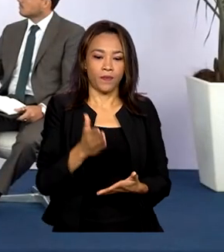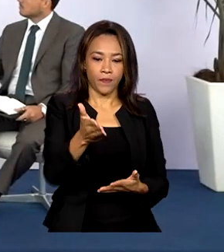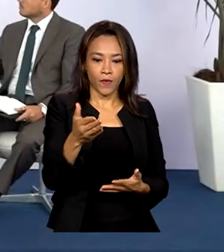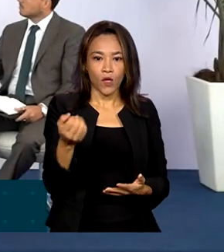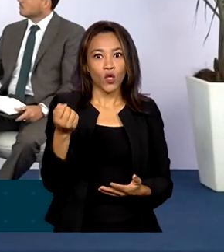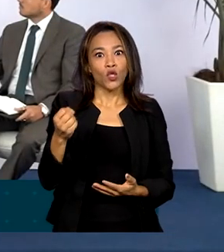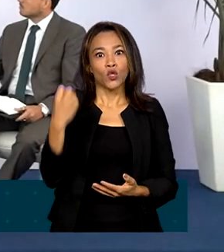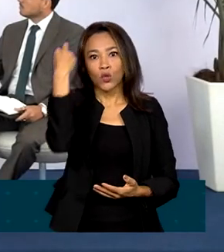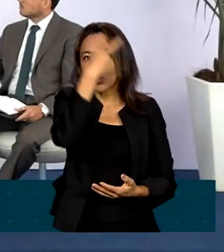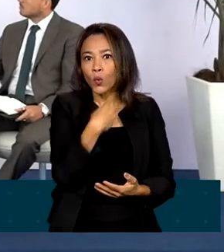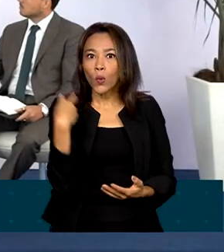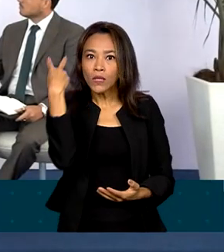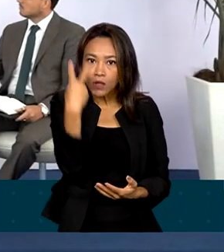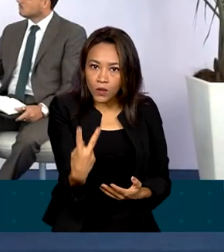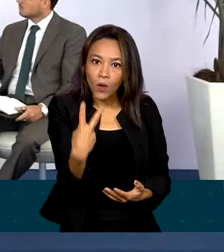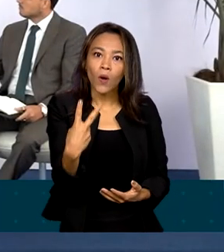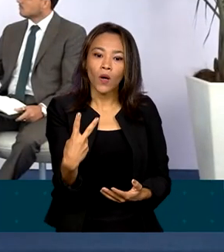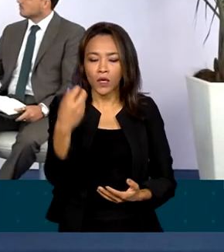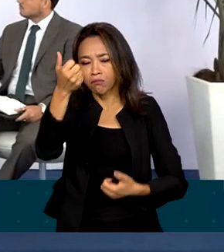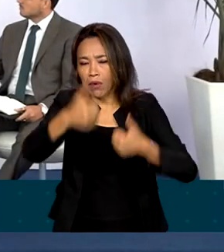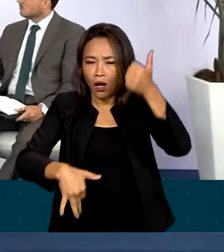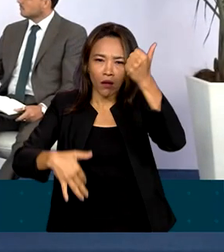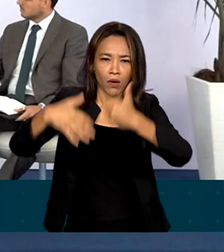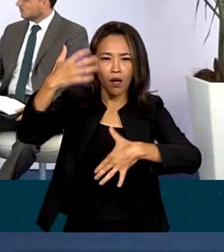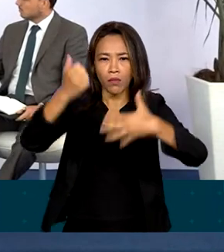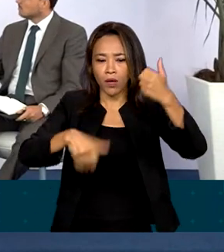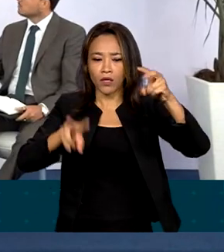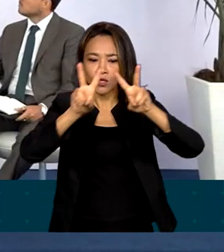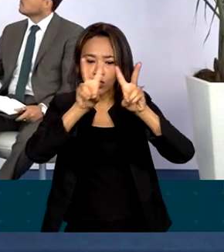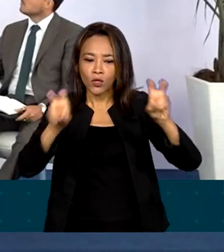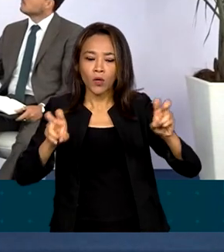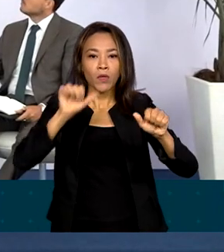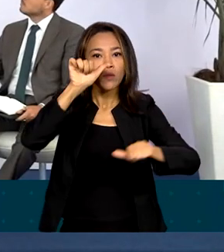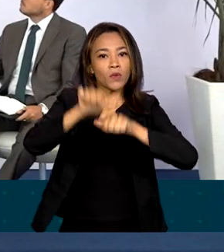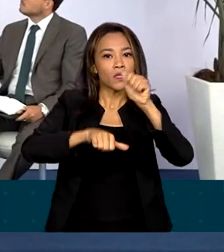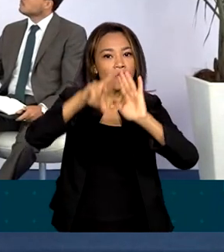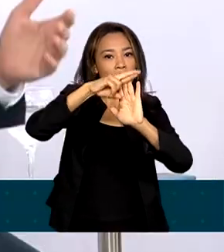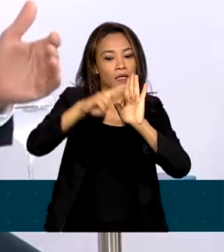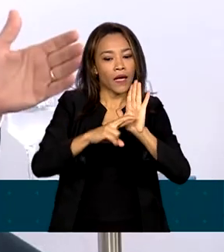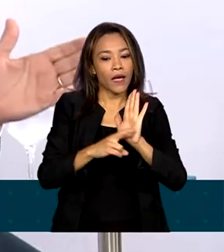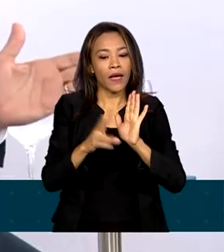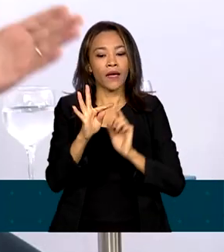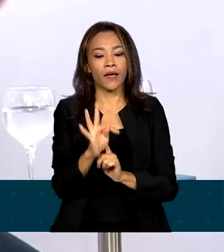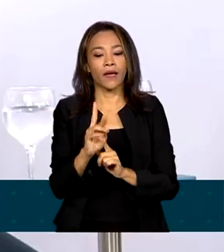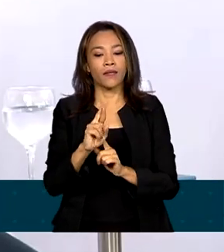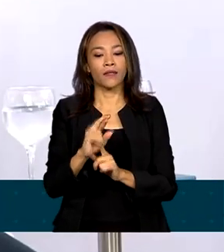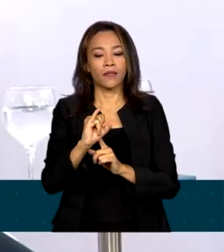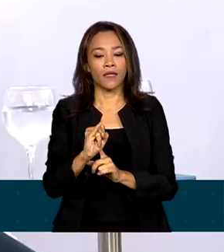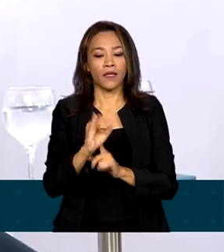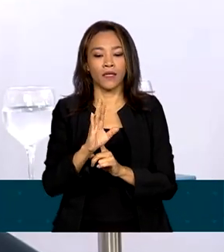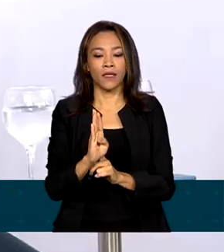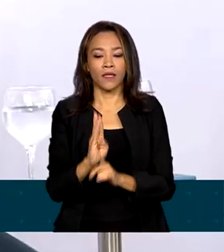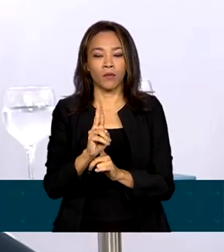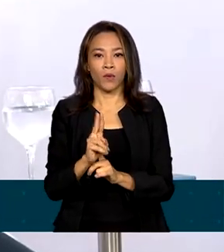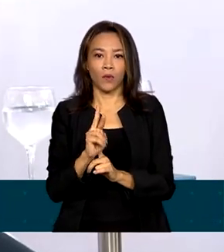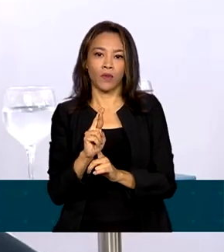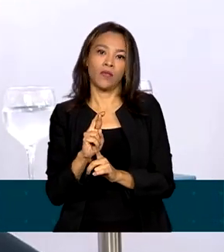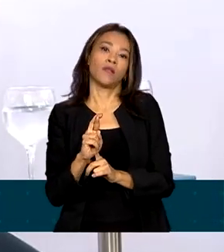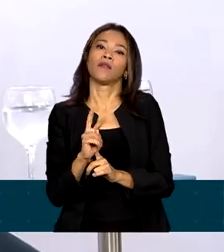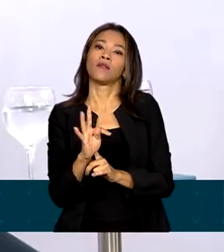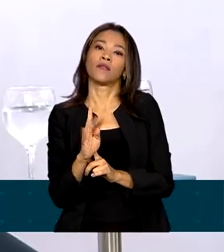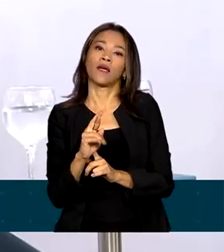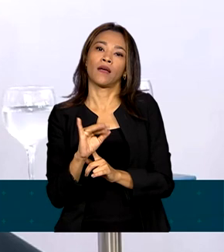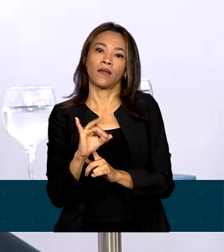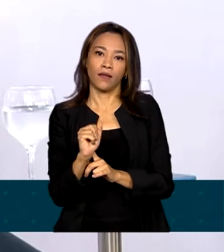duas horas, Haddad falou sobre a reforma tributária idealizada pelo governo, que tem como proposta central a